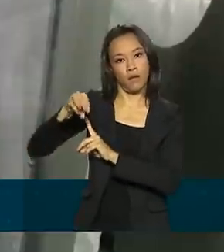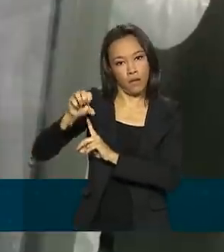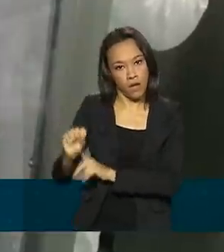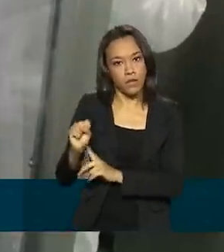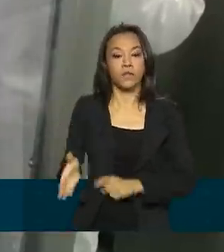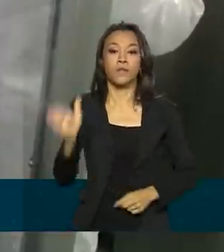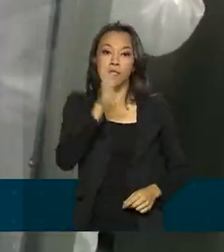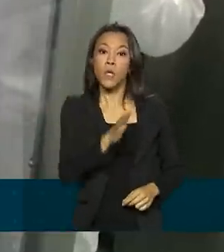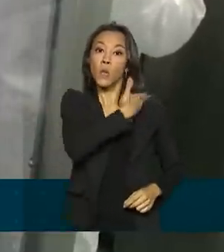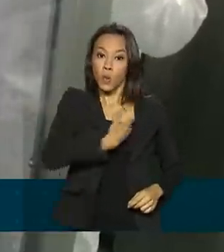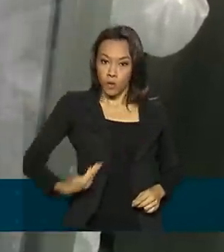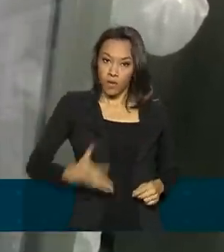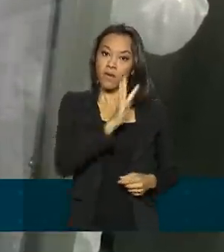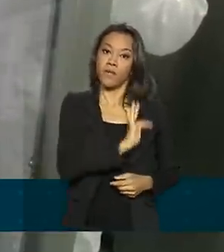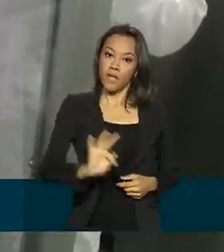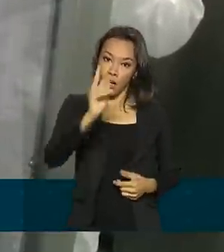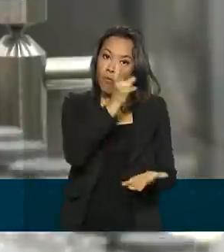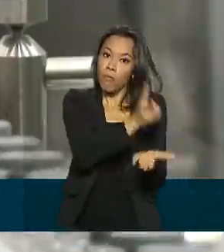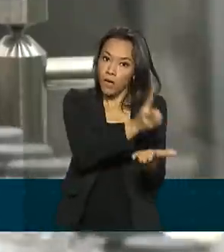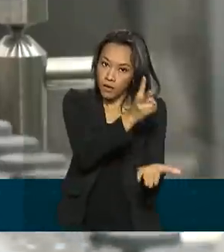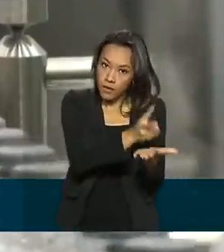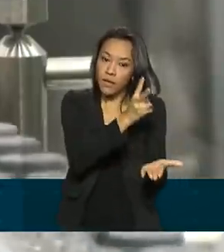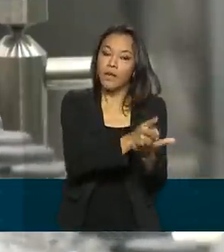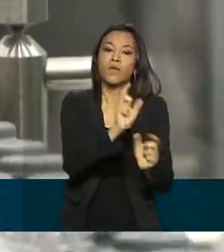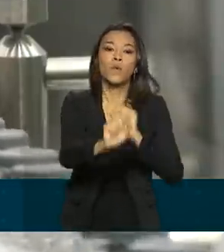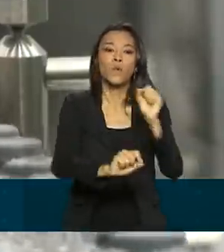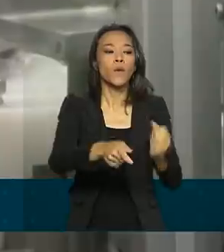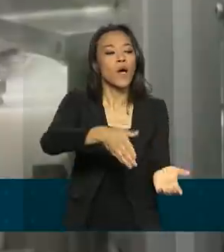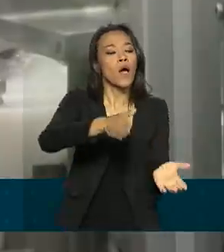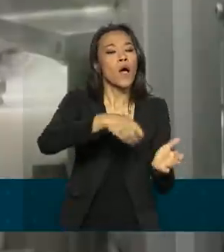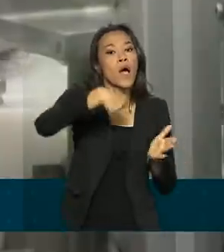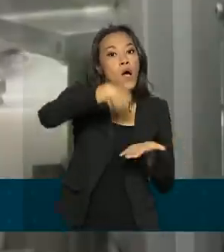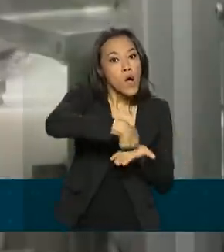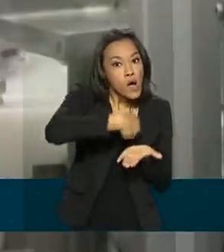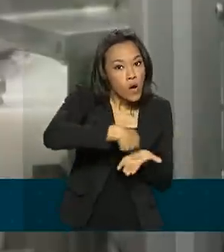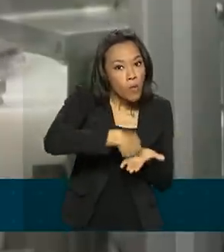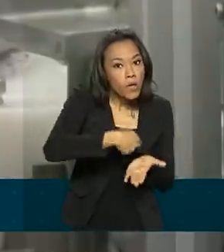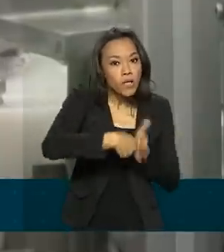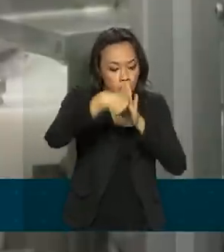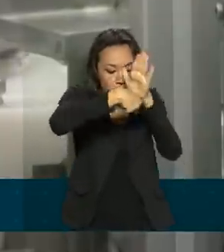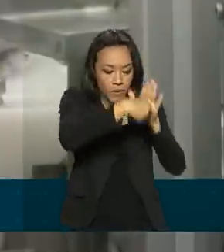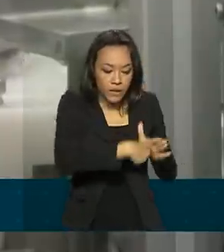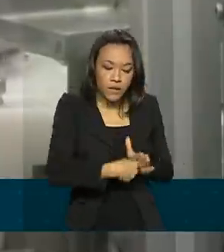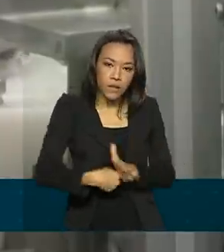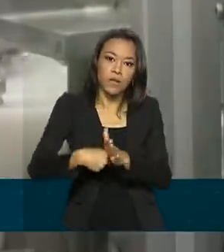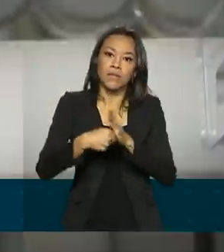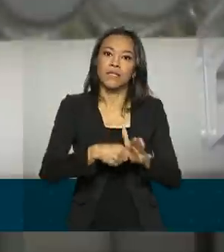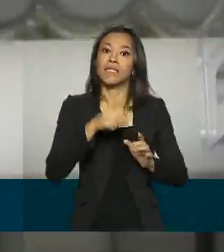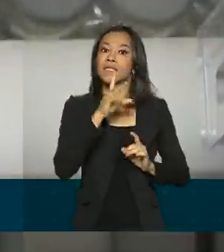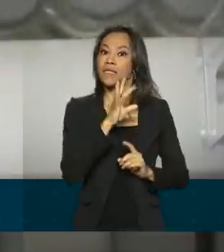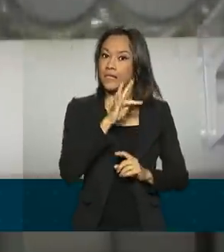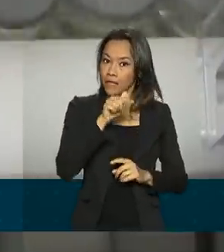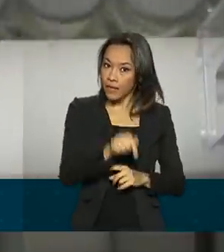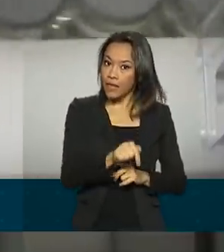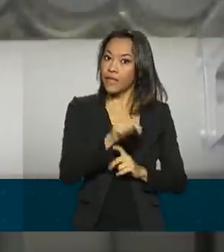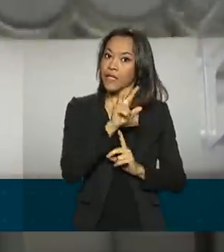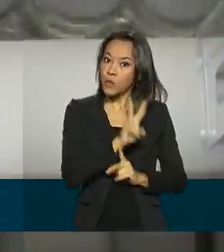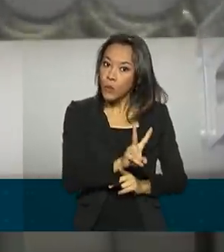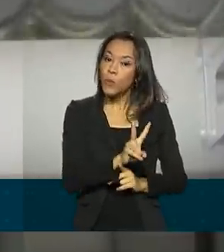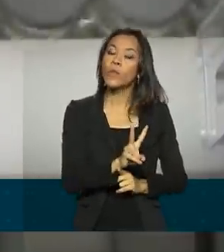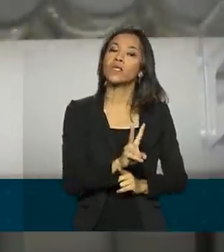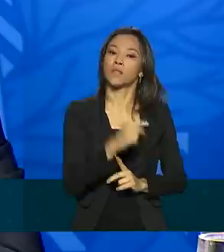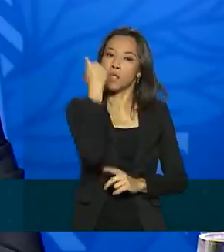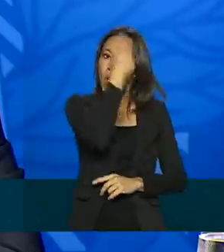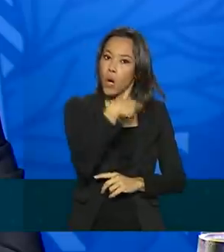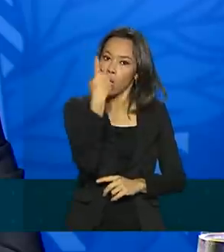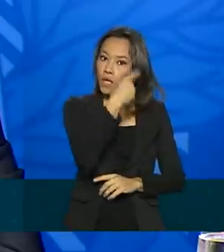federal também manteve a cobrança do exame RT-PCR feito 72 horas antes do embarque